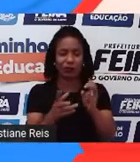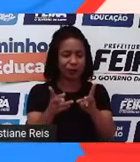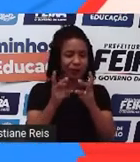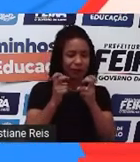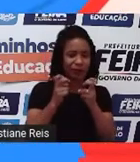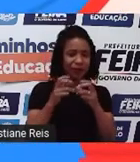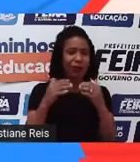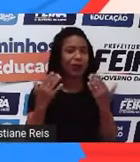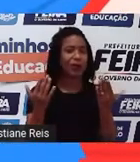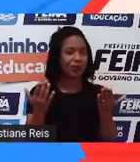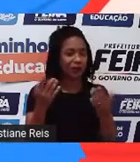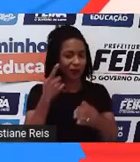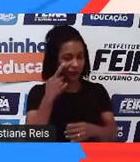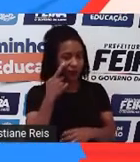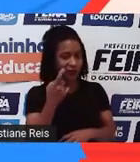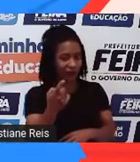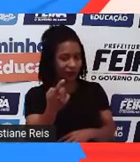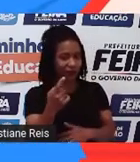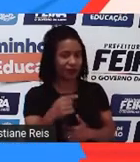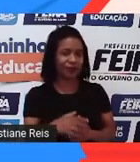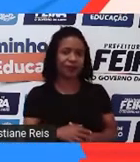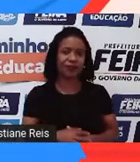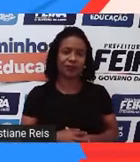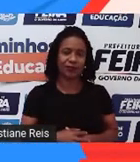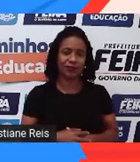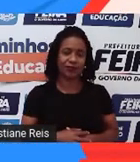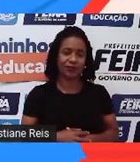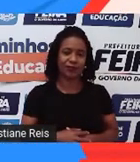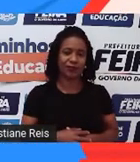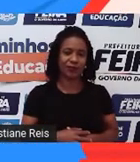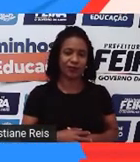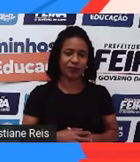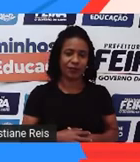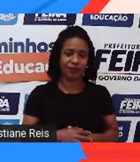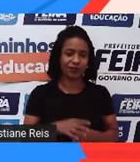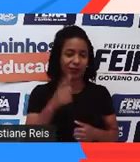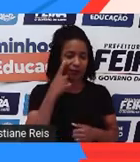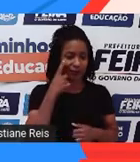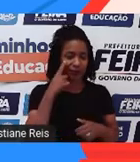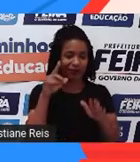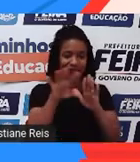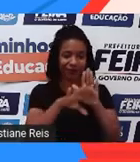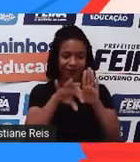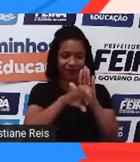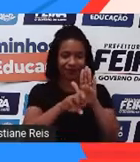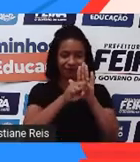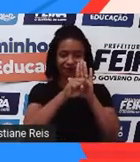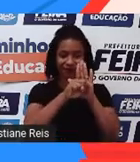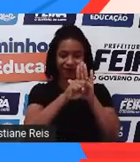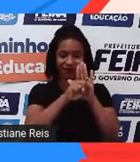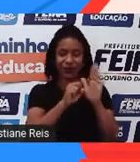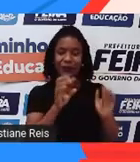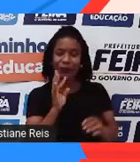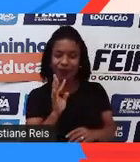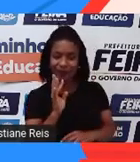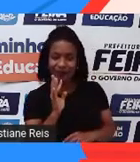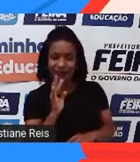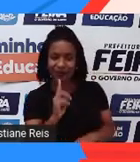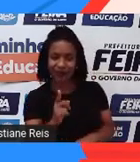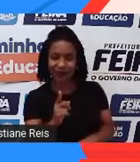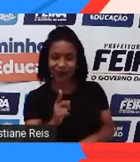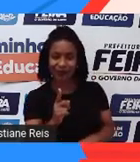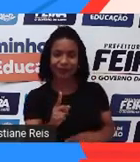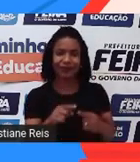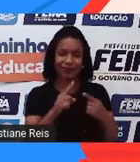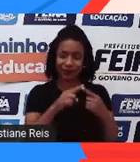Vejamos as nossas opções. Vocês conhecem esses badges, ou seja, emblemas? Aqui nós temos o